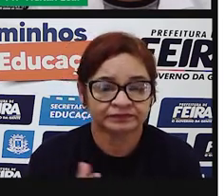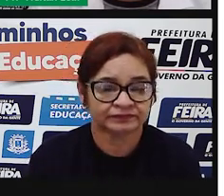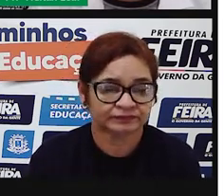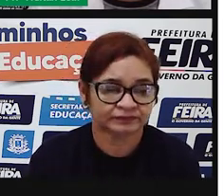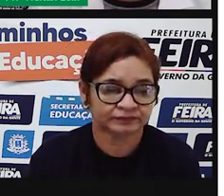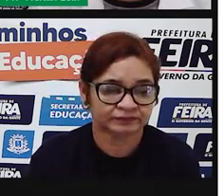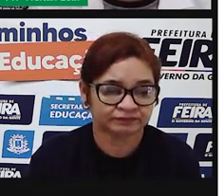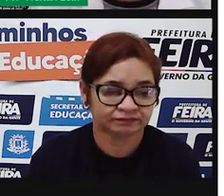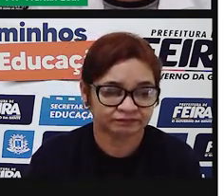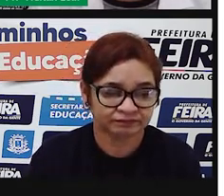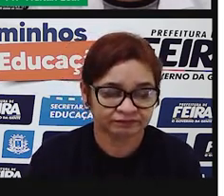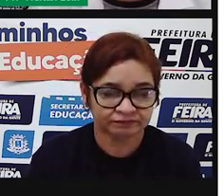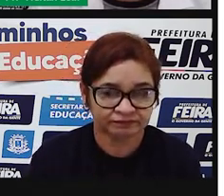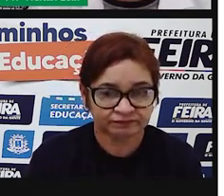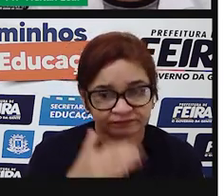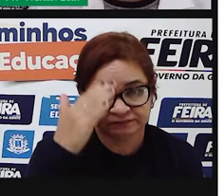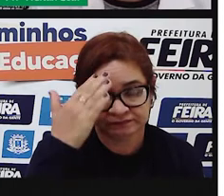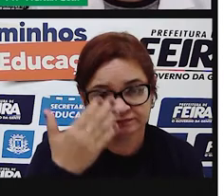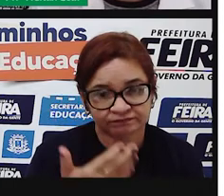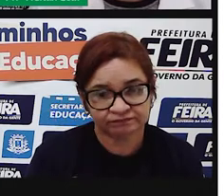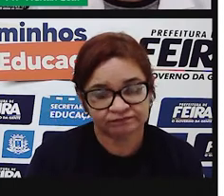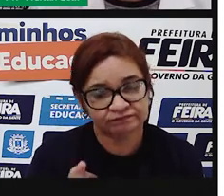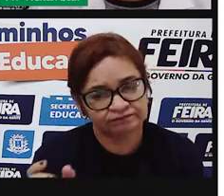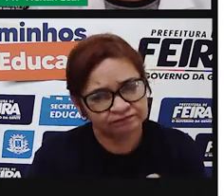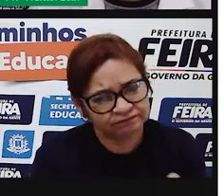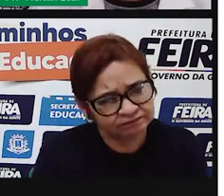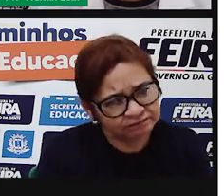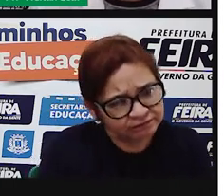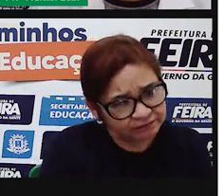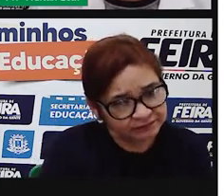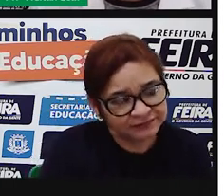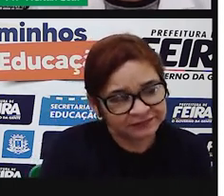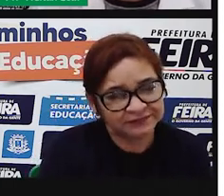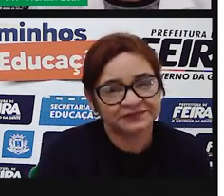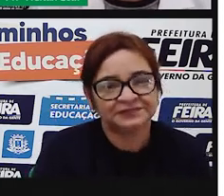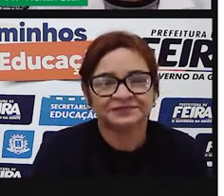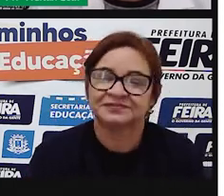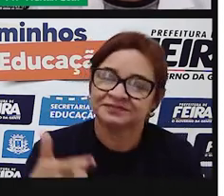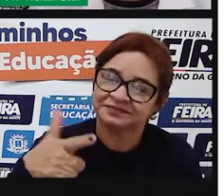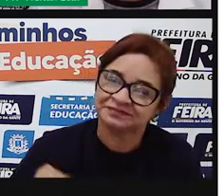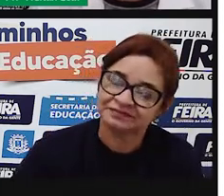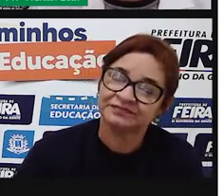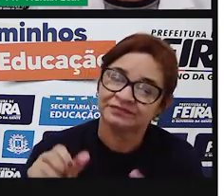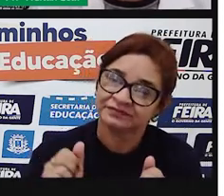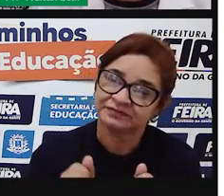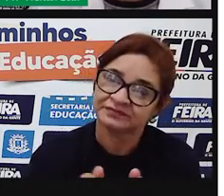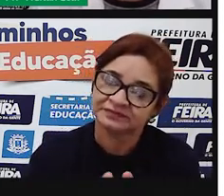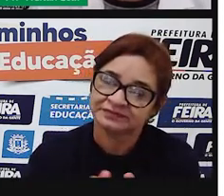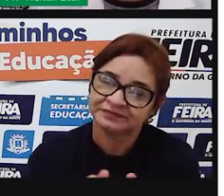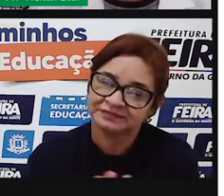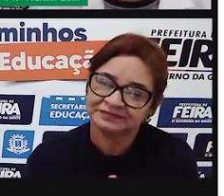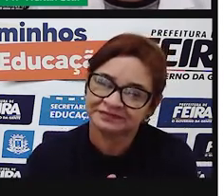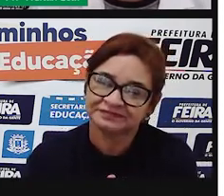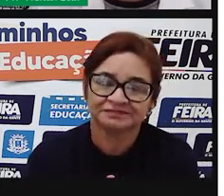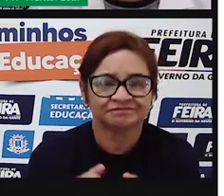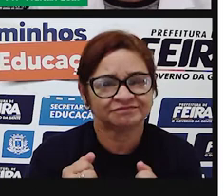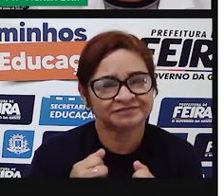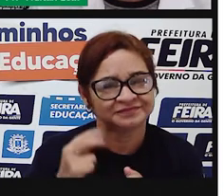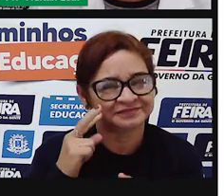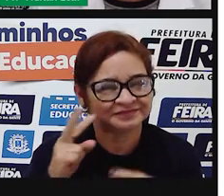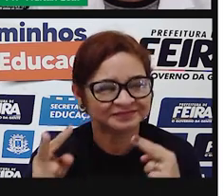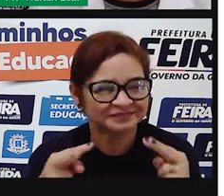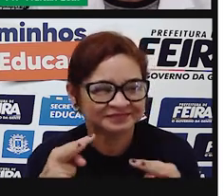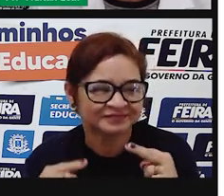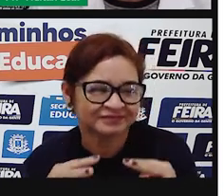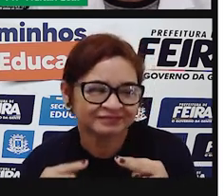eu acredito que isso vai se resolver e em breve estaremos todos juntos no calor da sala de aula, do ambiente